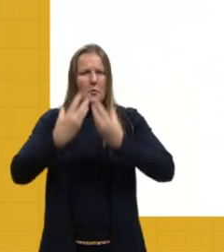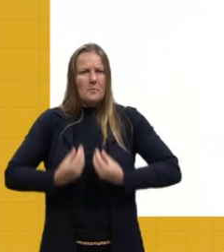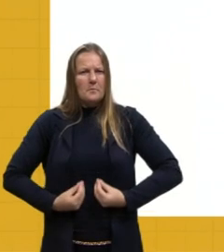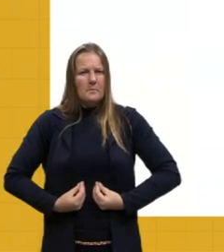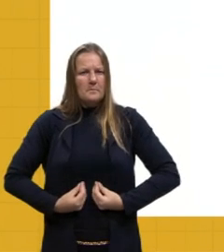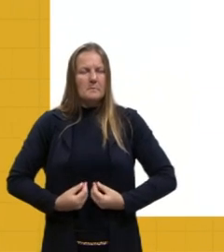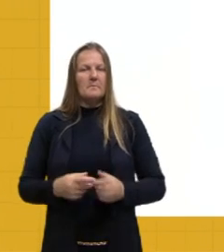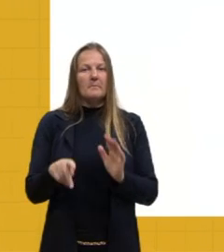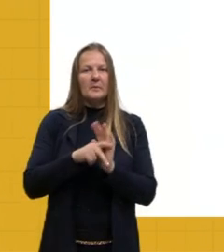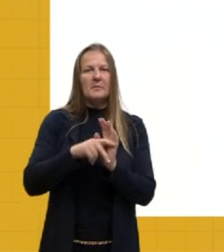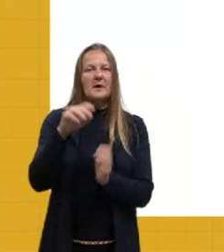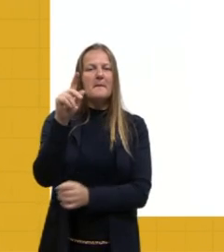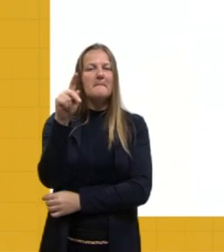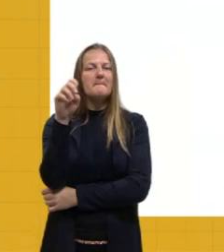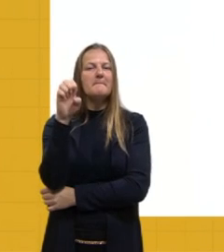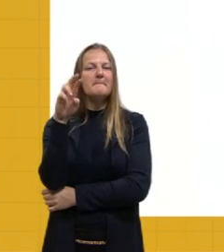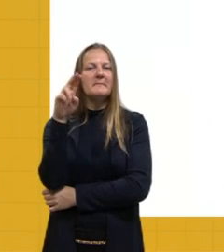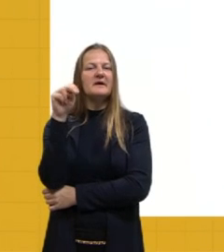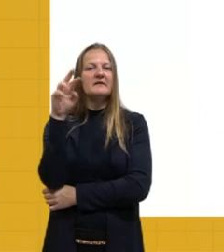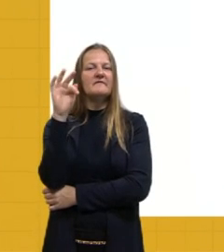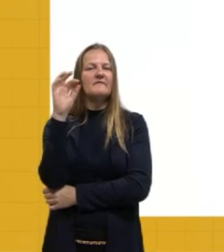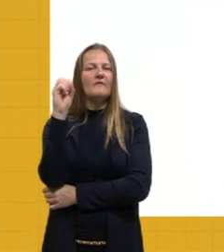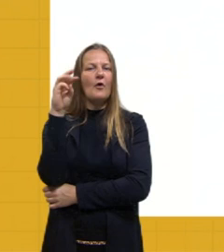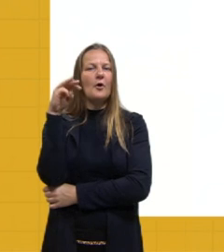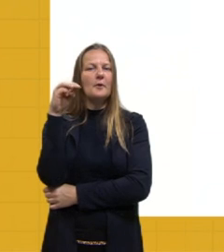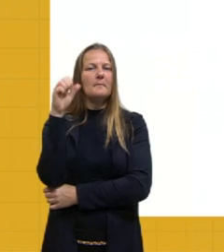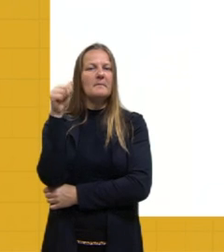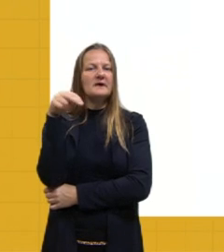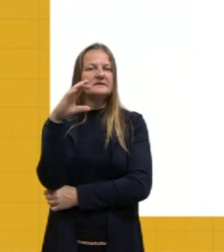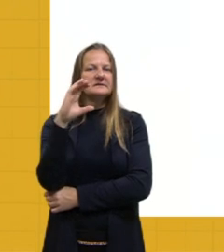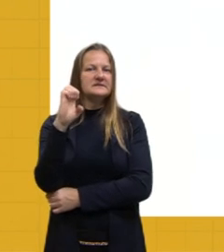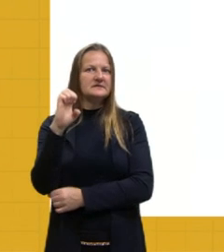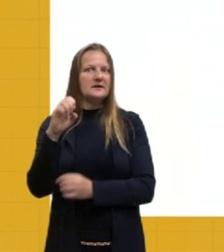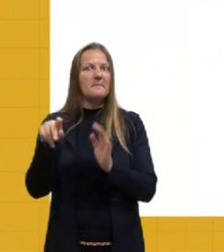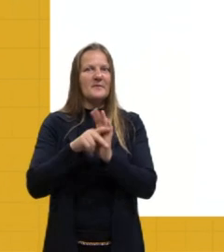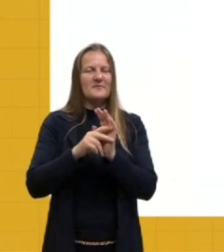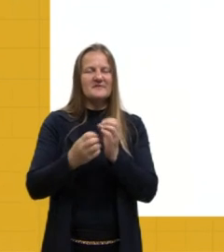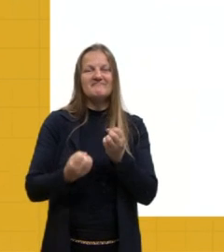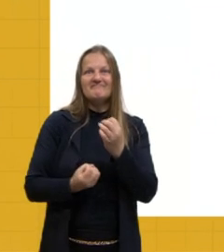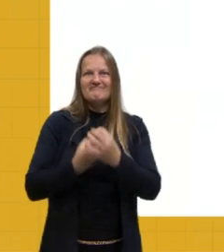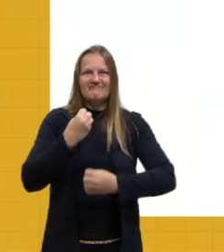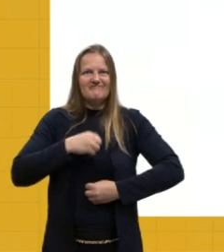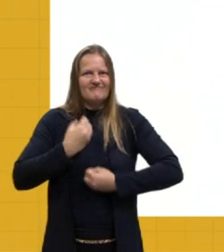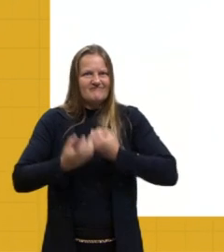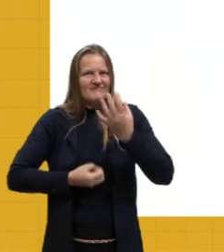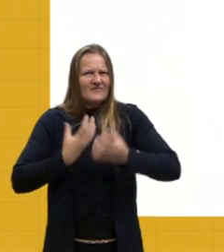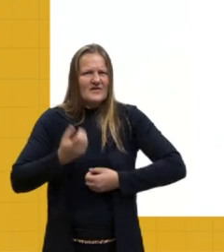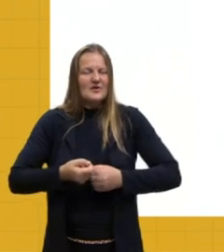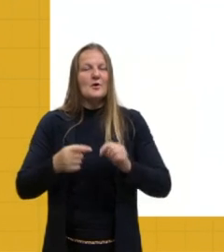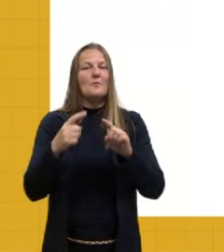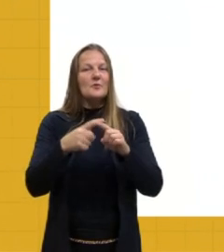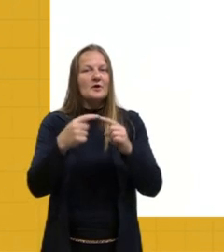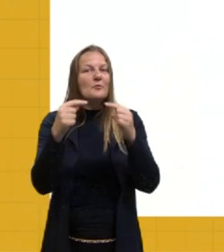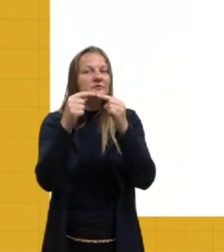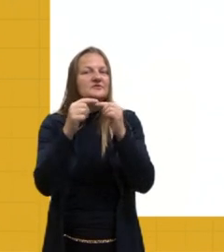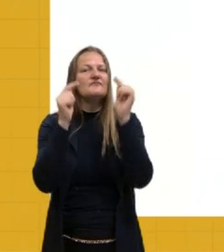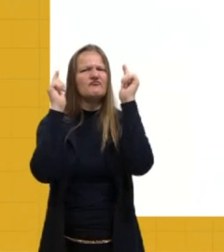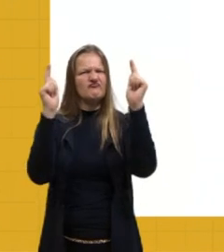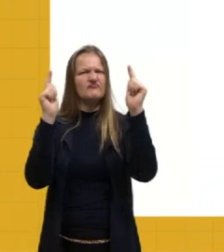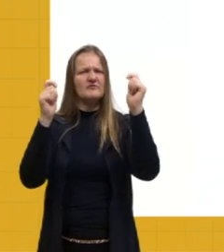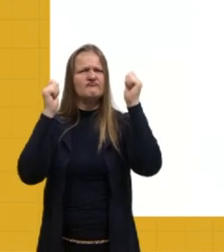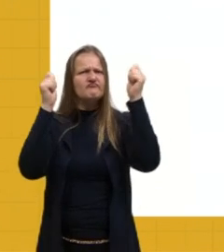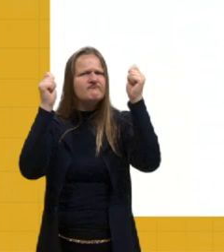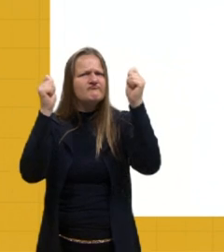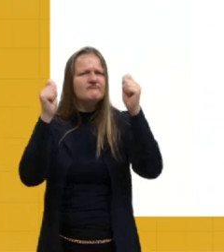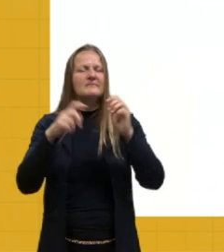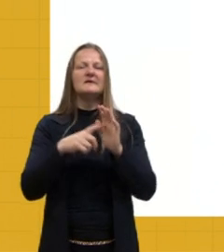fica instalada, ela é efêmera, portanto, e ela se destina ao protesto. Foi assim que Hélio